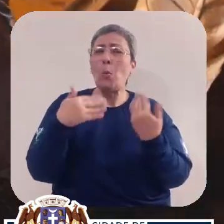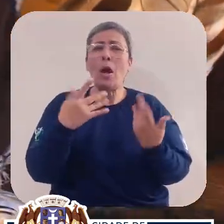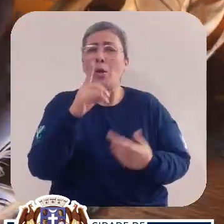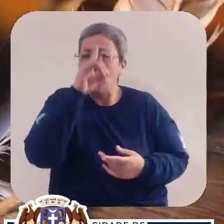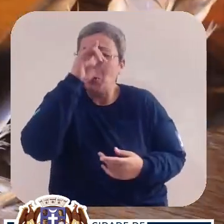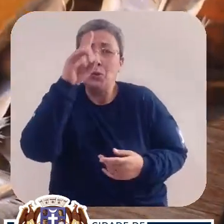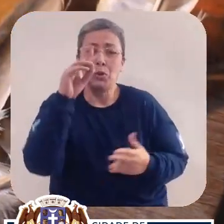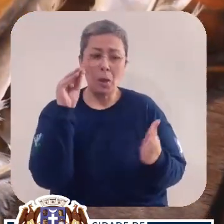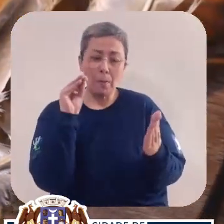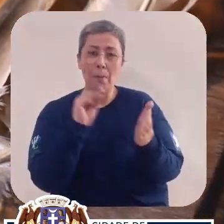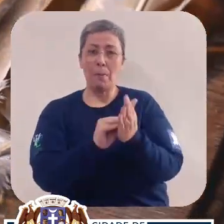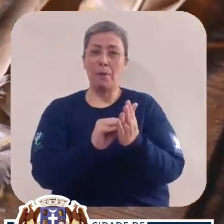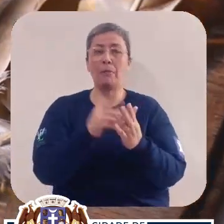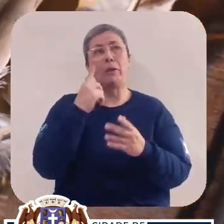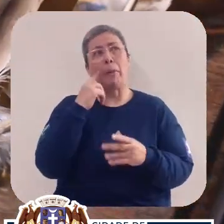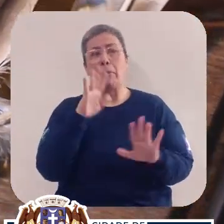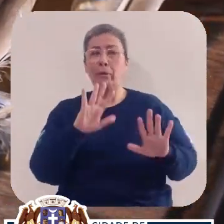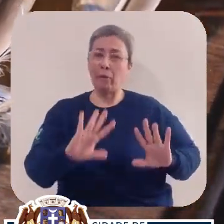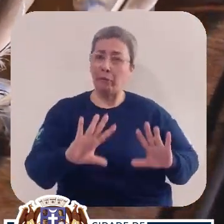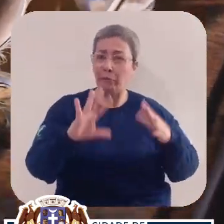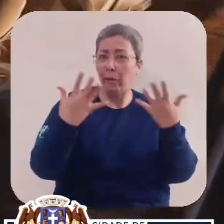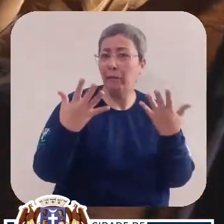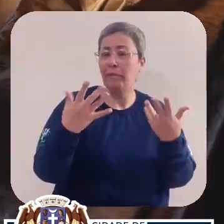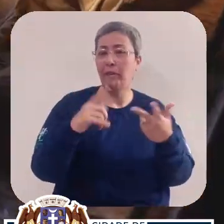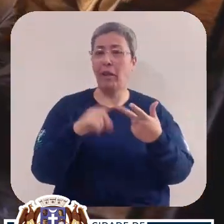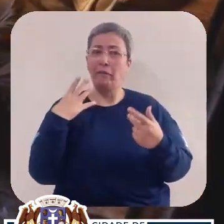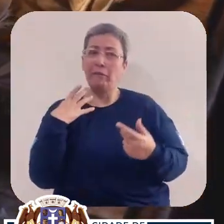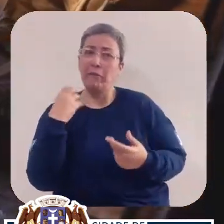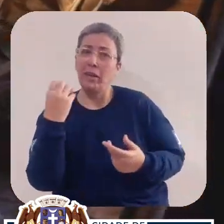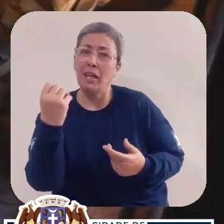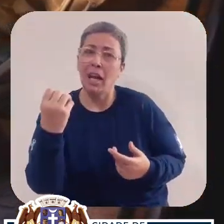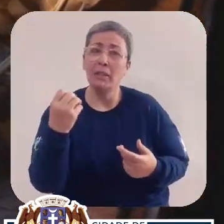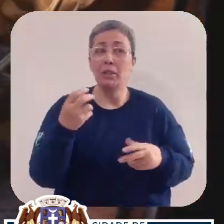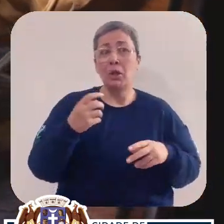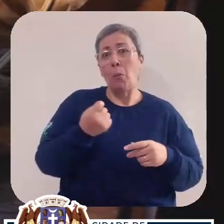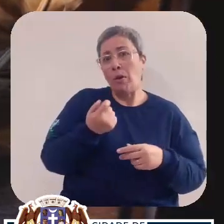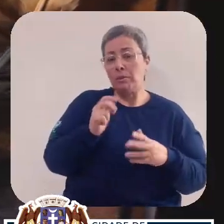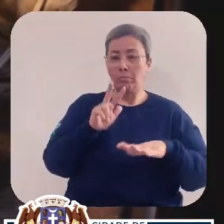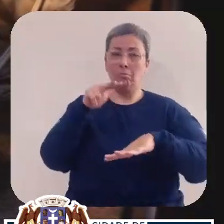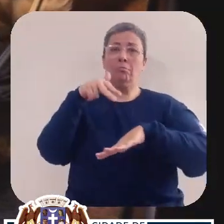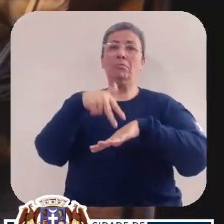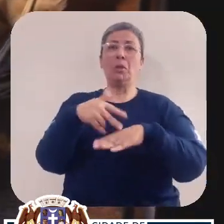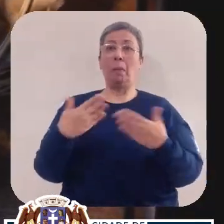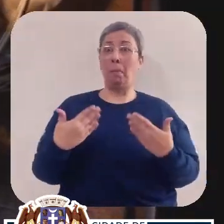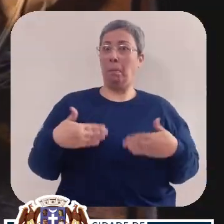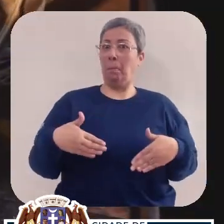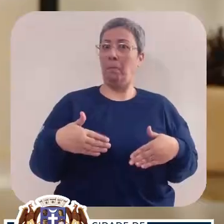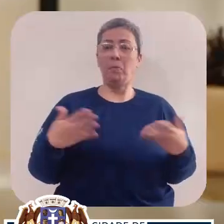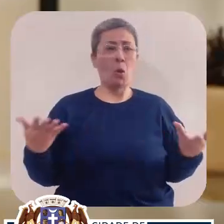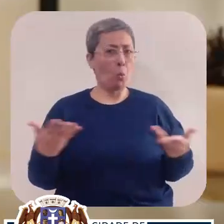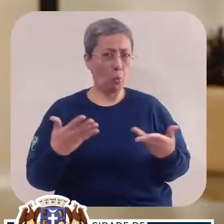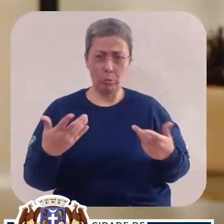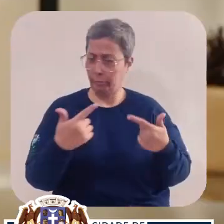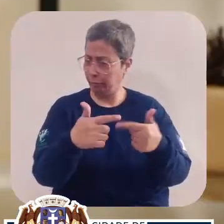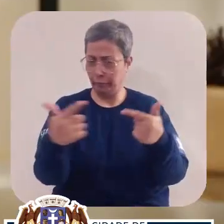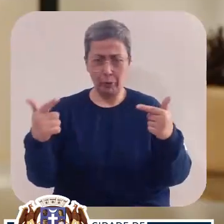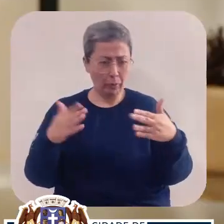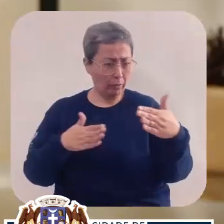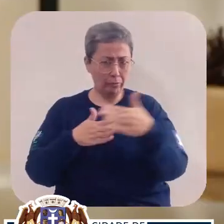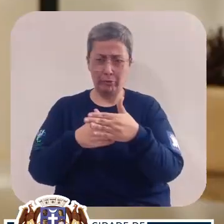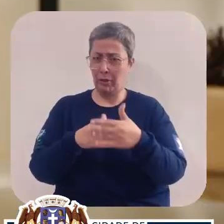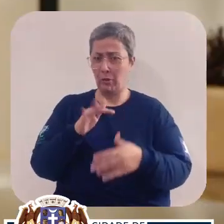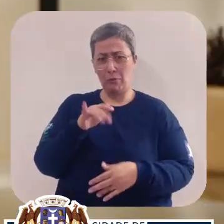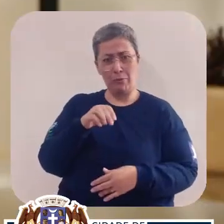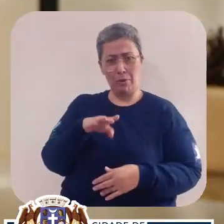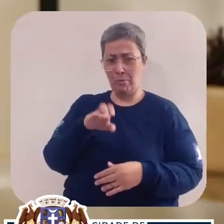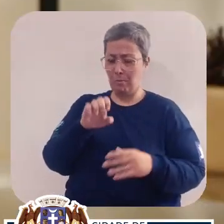e quando ia ser tirada. Geralmente em festas, eventos, viagens e quase sempre posadas. Hoje não temos mais a